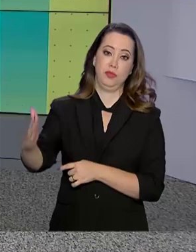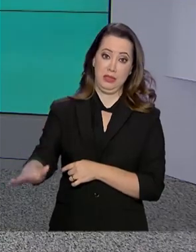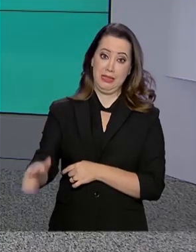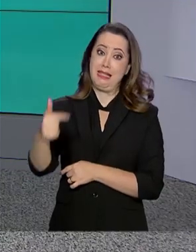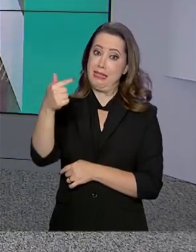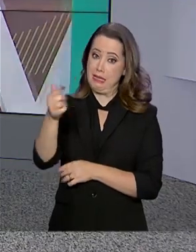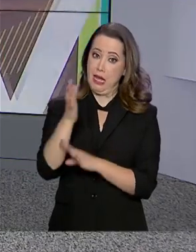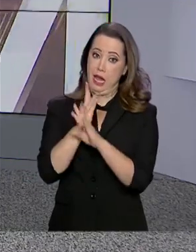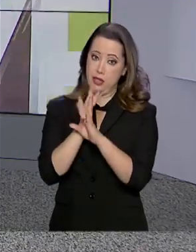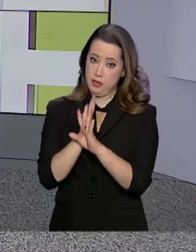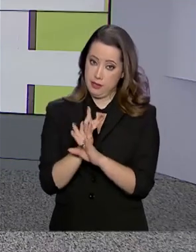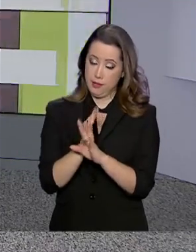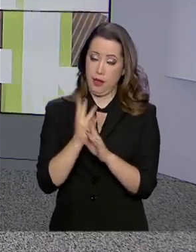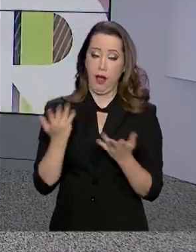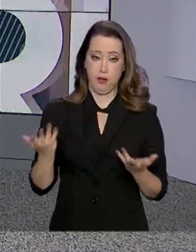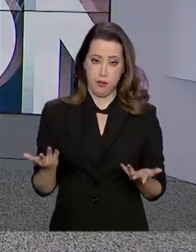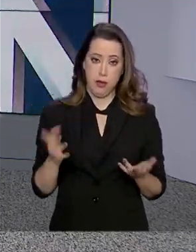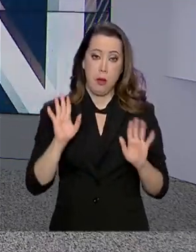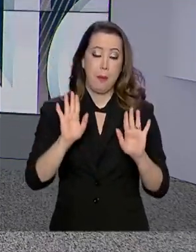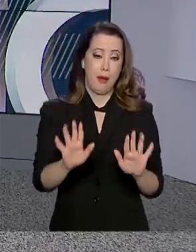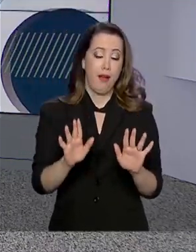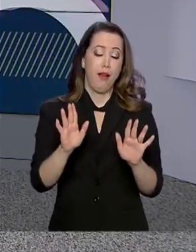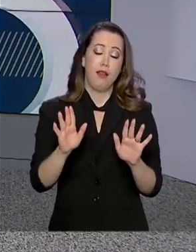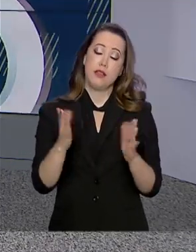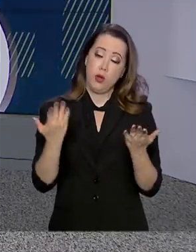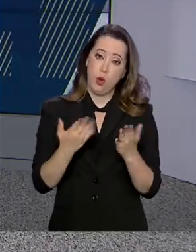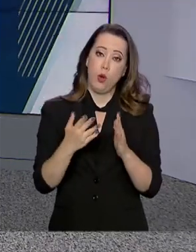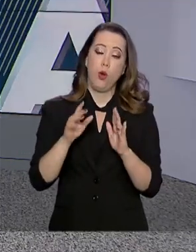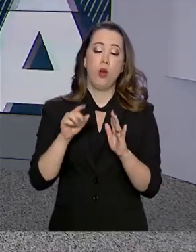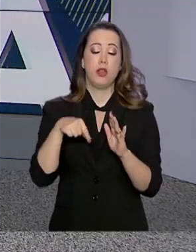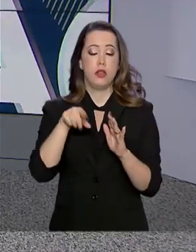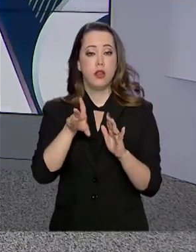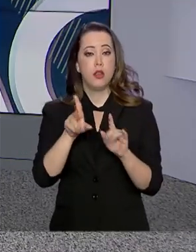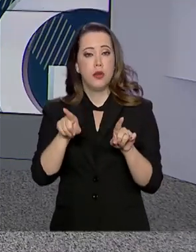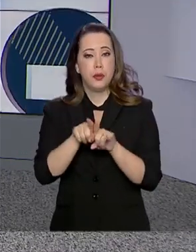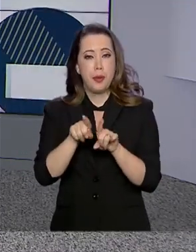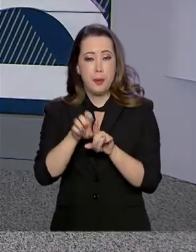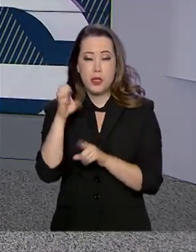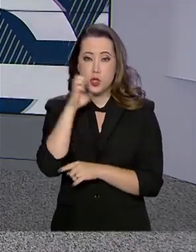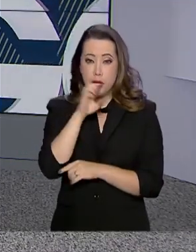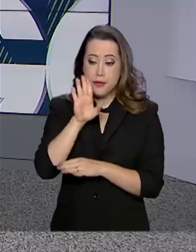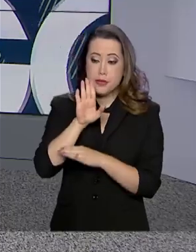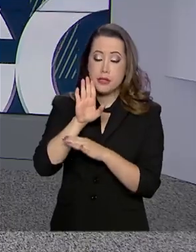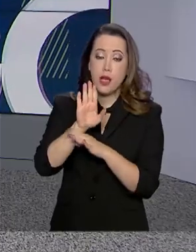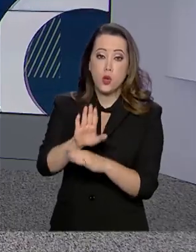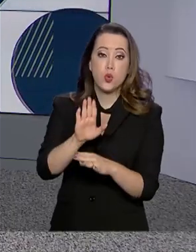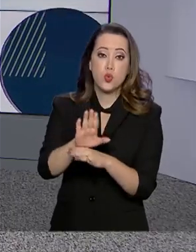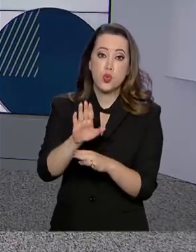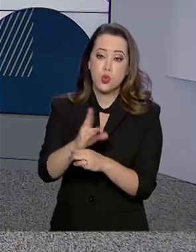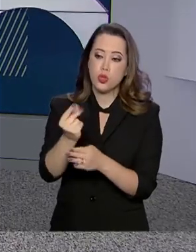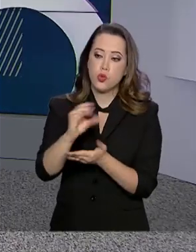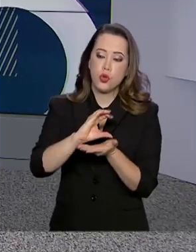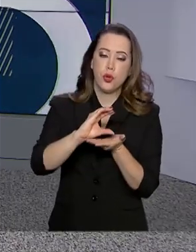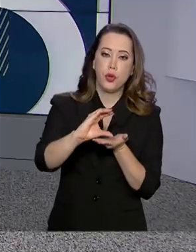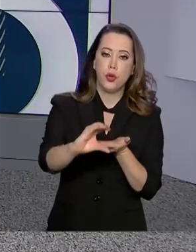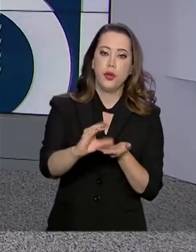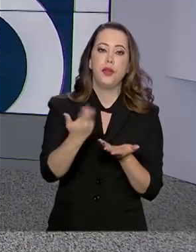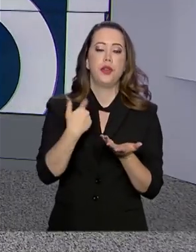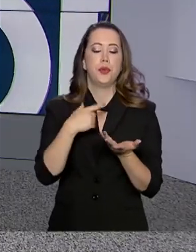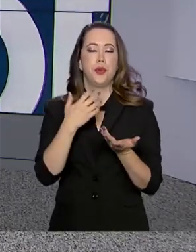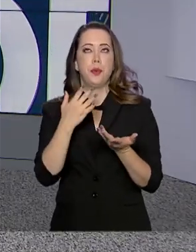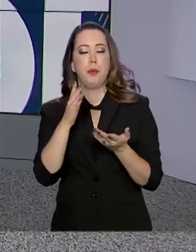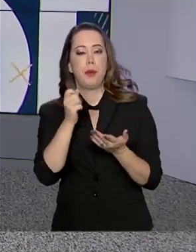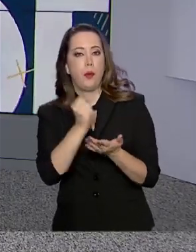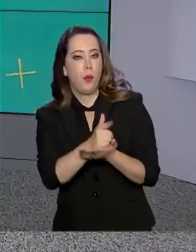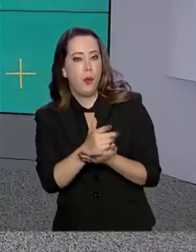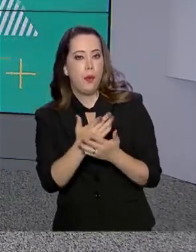Pacatuba e Pirambu. A medida permite o acesso dessas cidades a recursos federais para ações de socorro, como a compra de